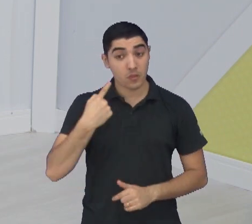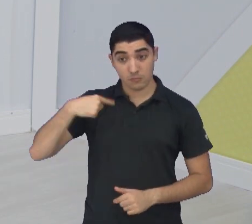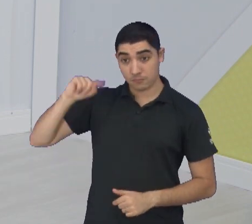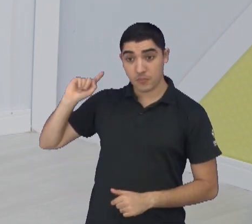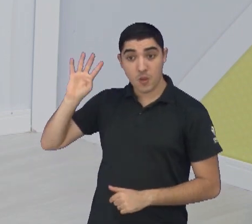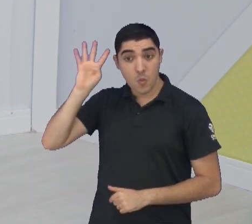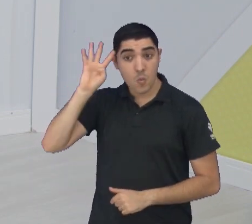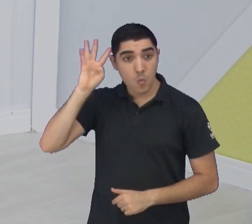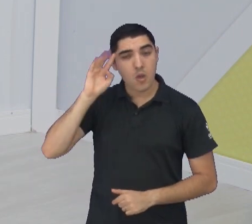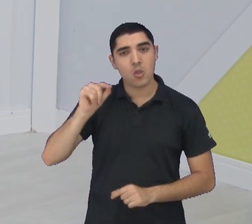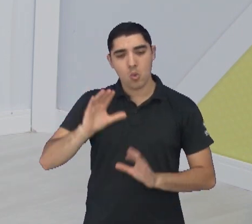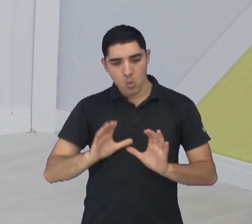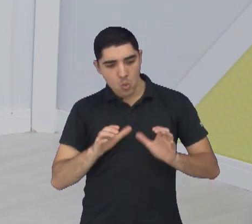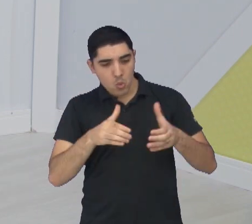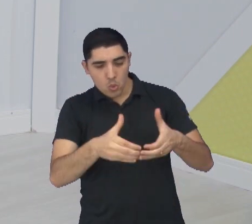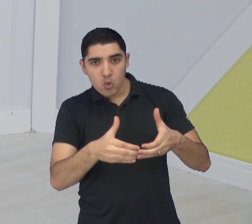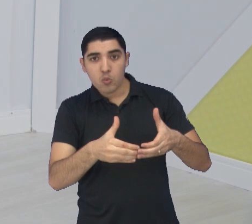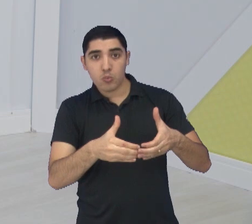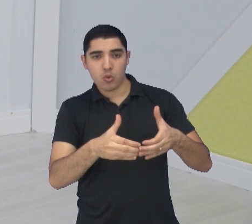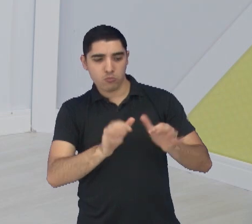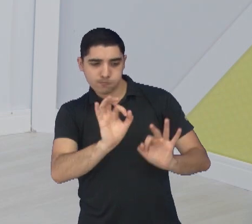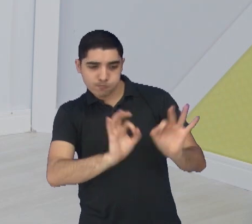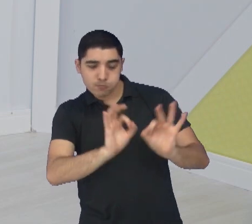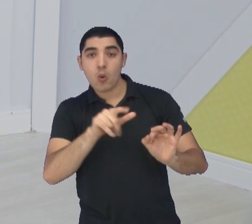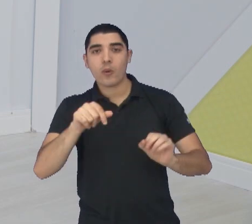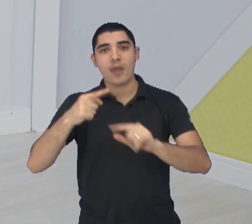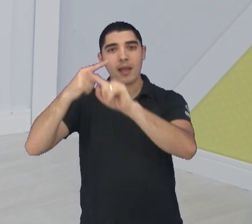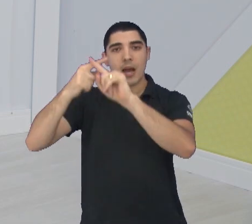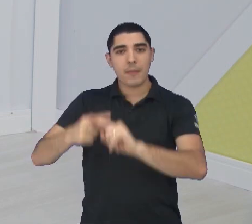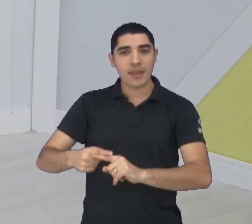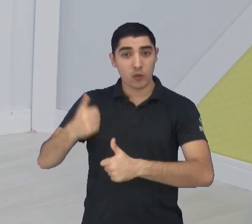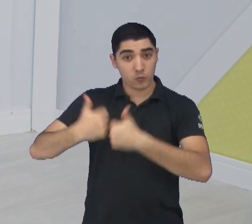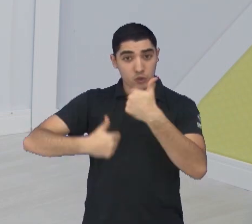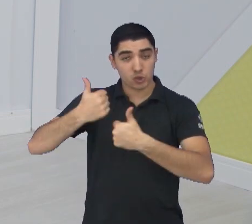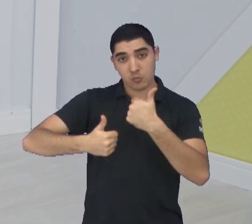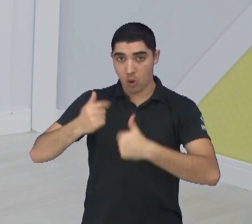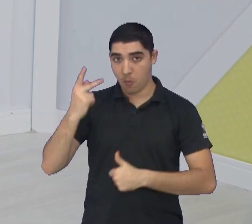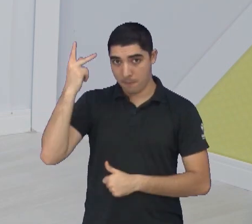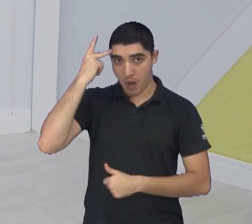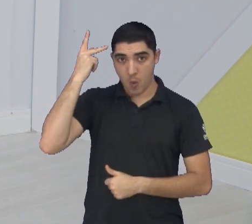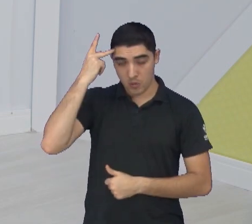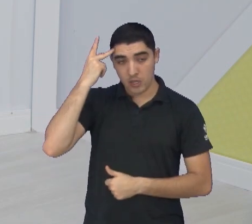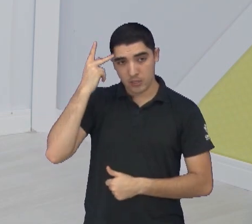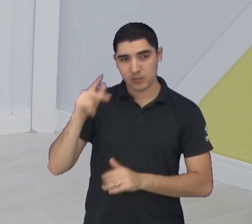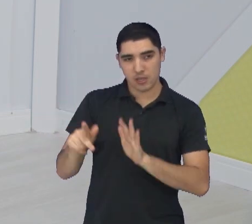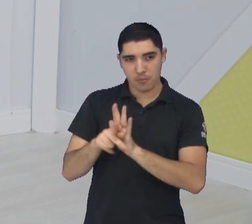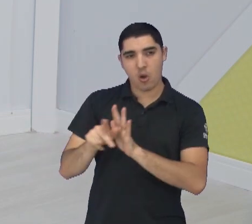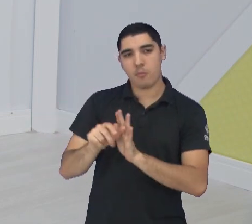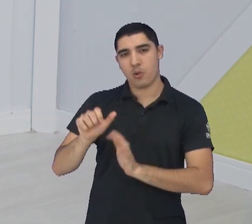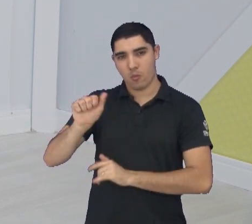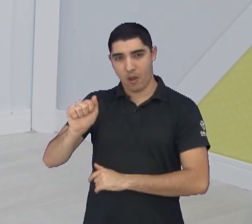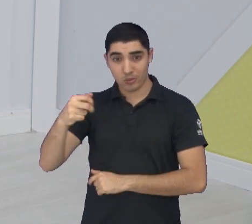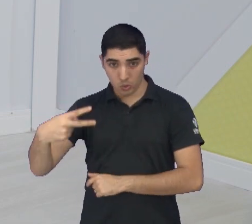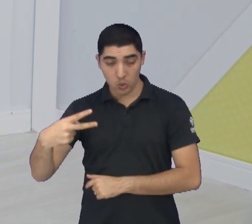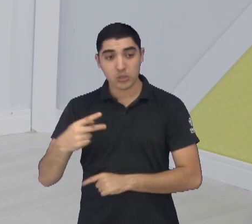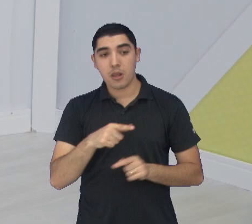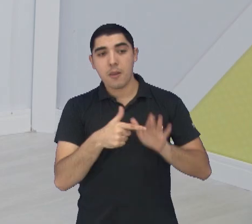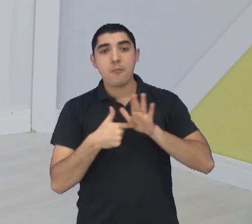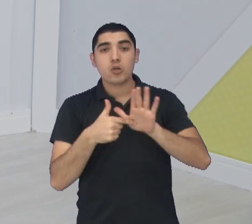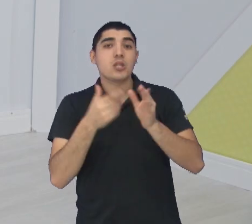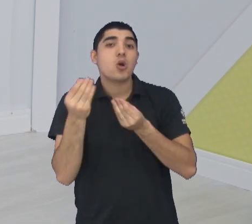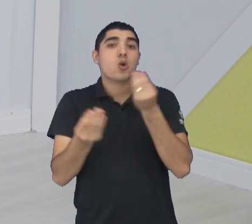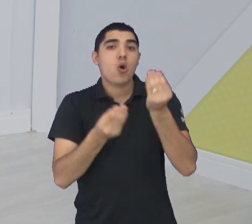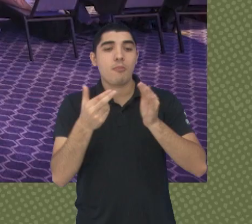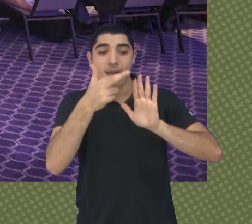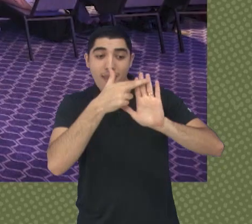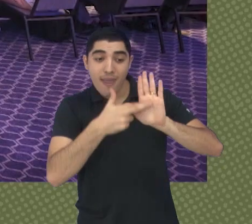realizado o Conselho Técnico do Paulistão da Série A2 2024, que definiu aí as diretrizes do torneio de acesso ao